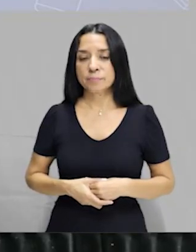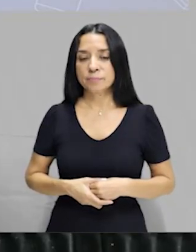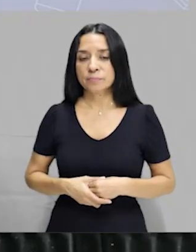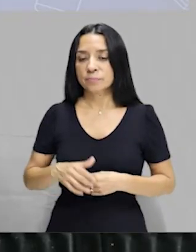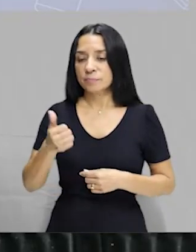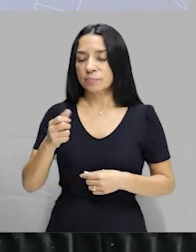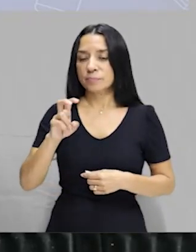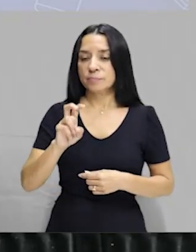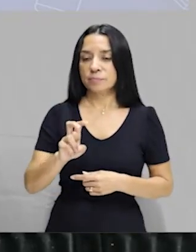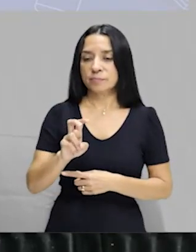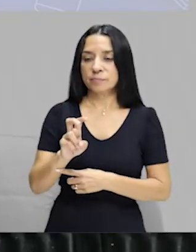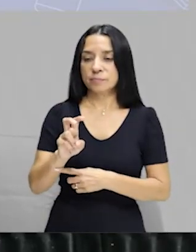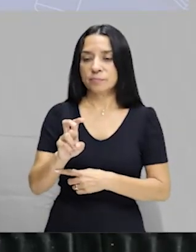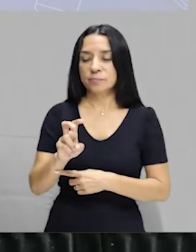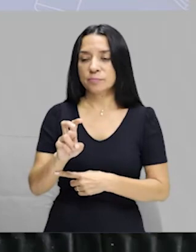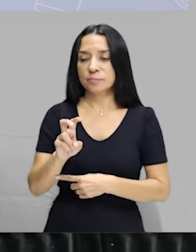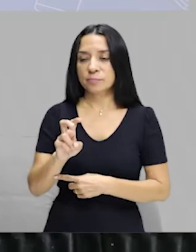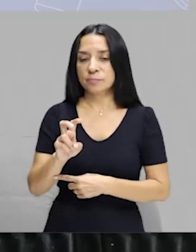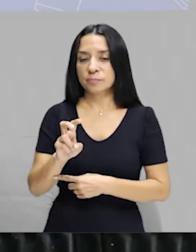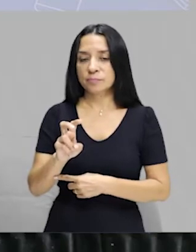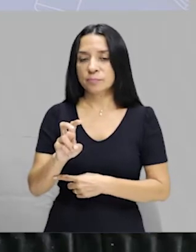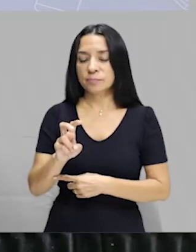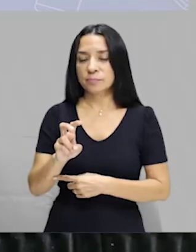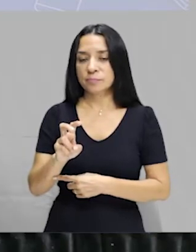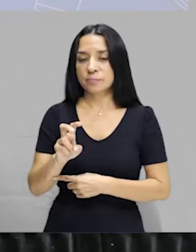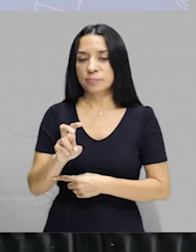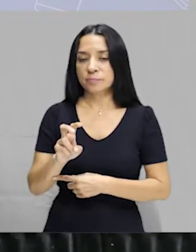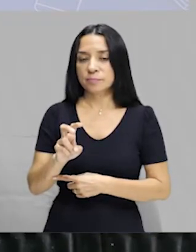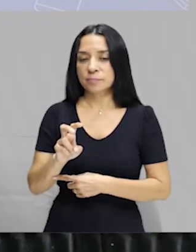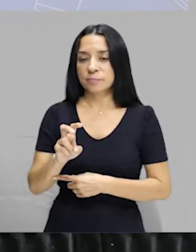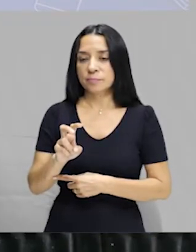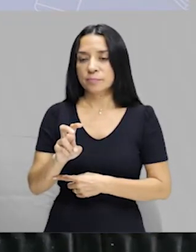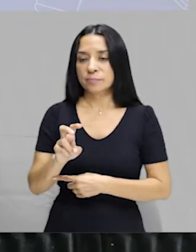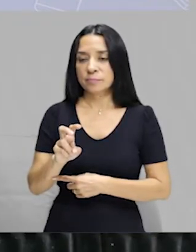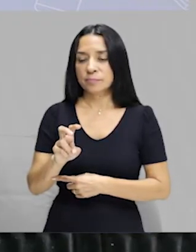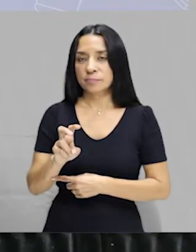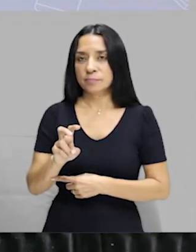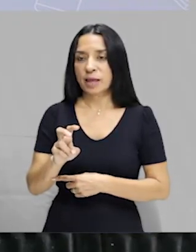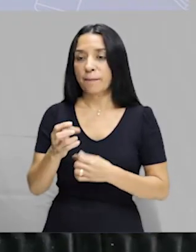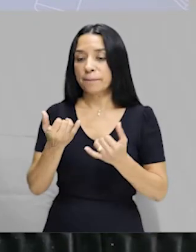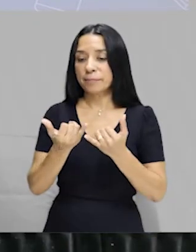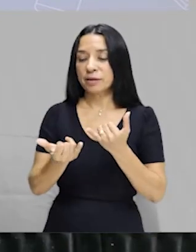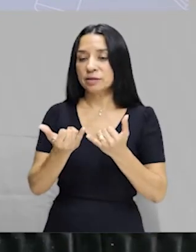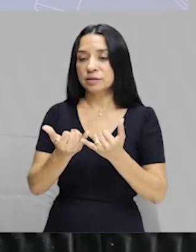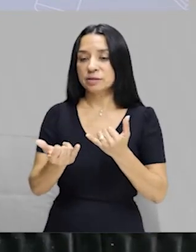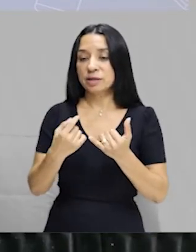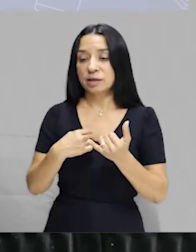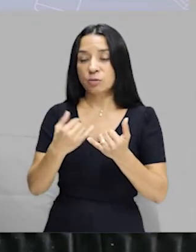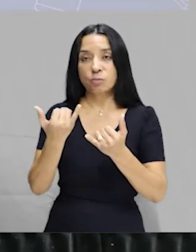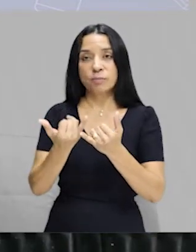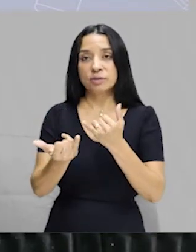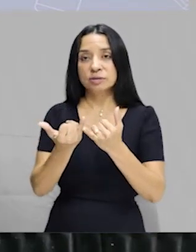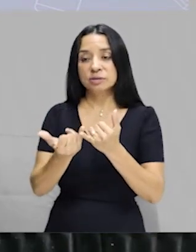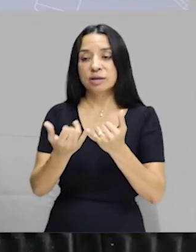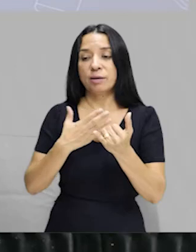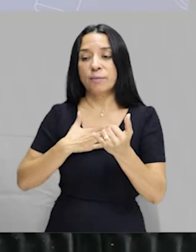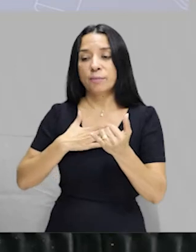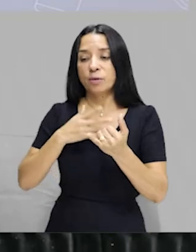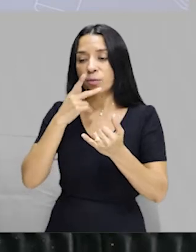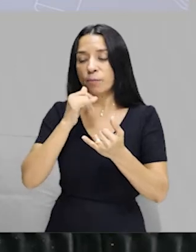sou semelhante ao meu